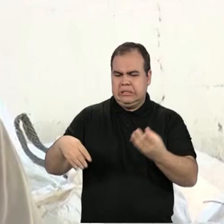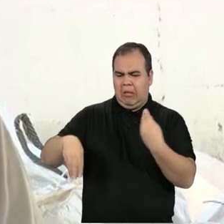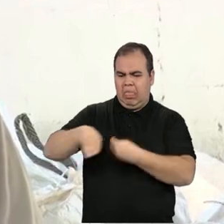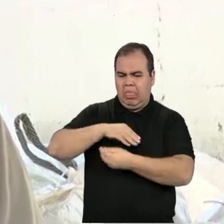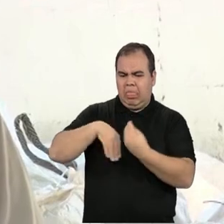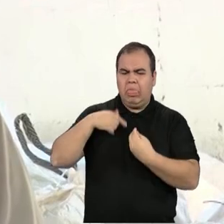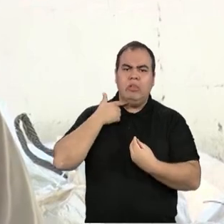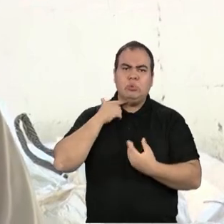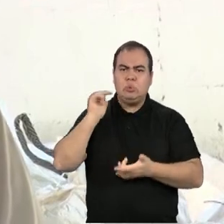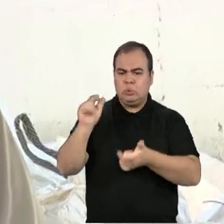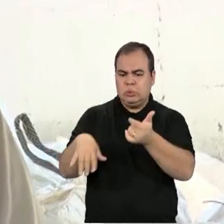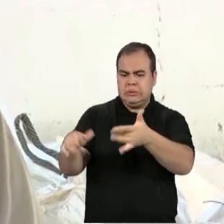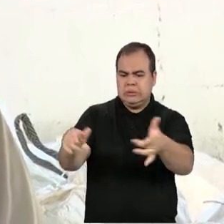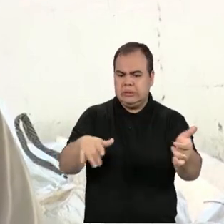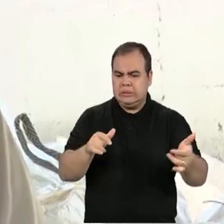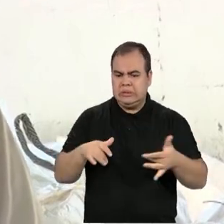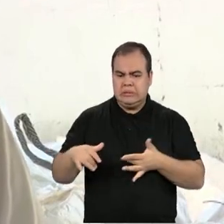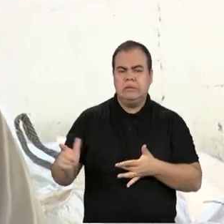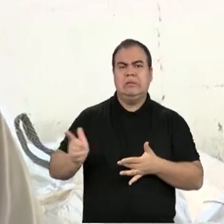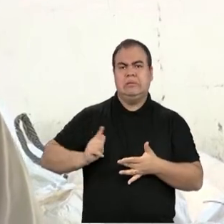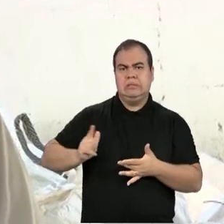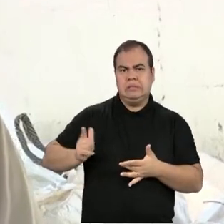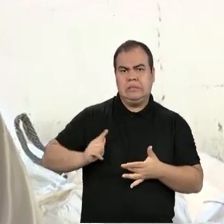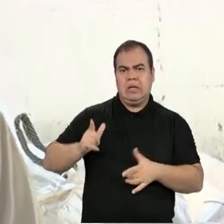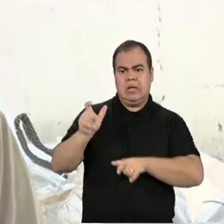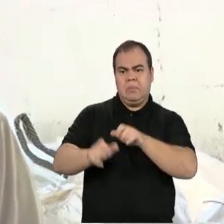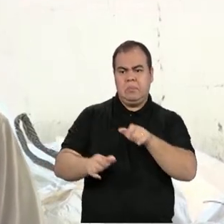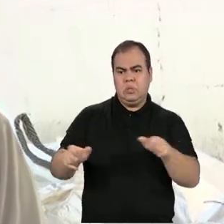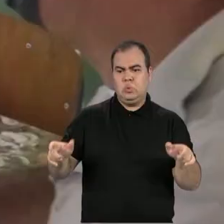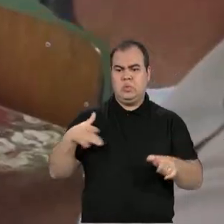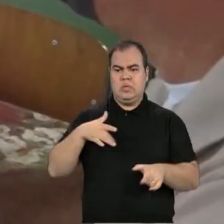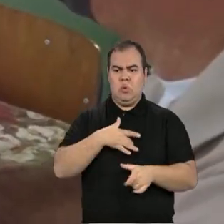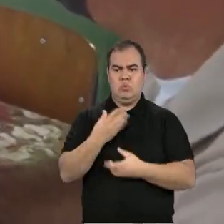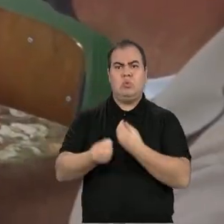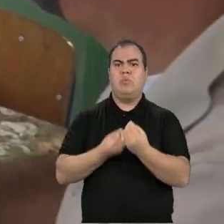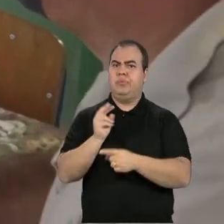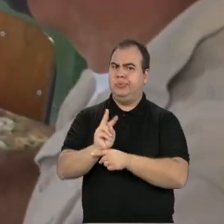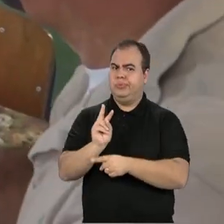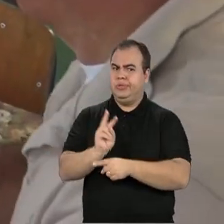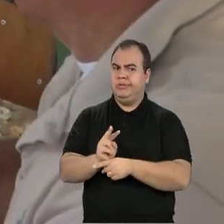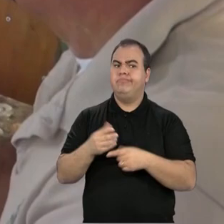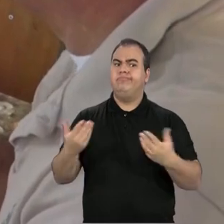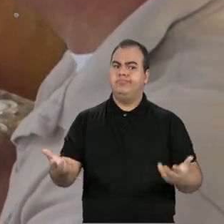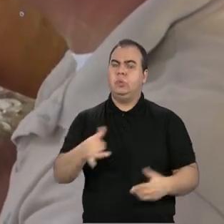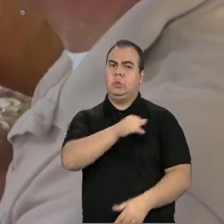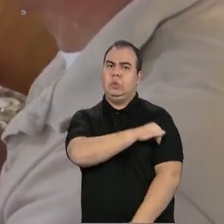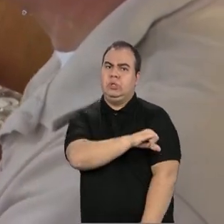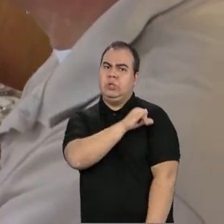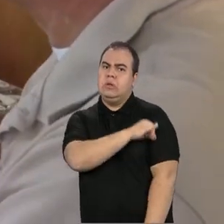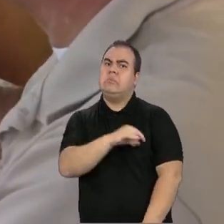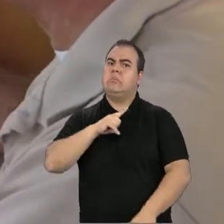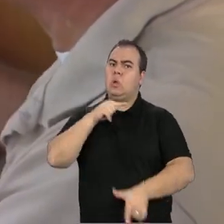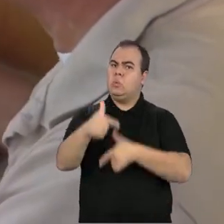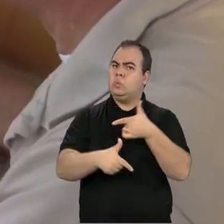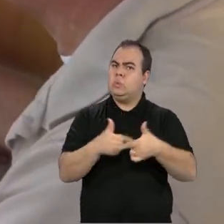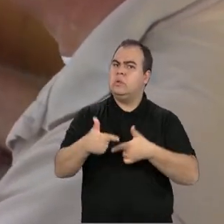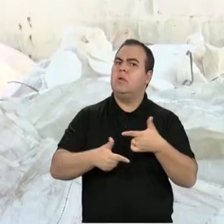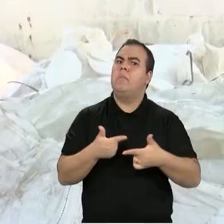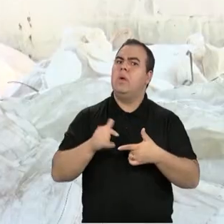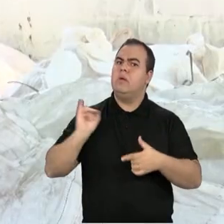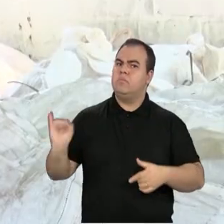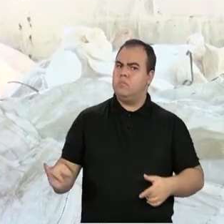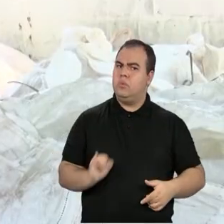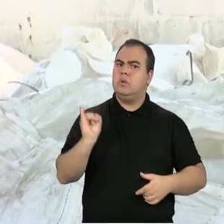fazer contaminações na saúde das pessoas e no meio ambiente. O estado do Rio de Janeiro tem um trabalho pioneiro nesse quesito.